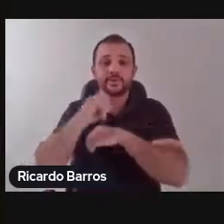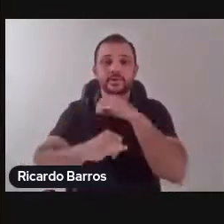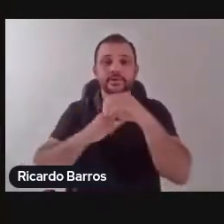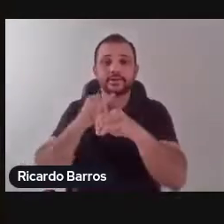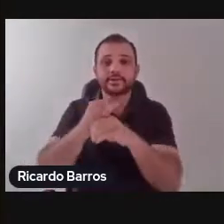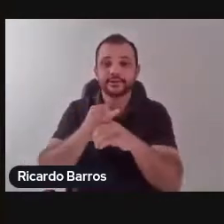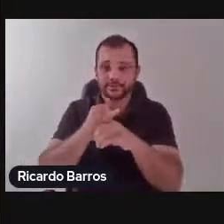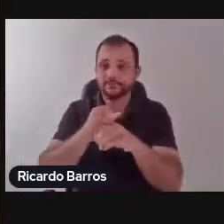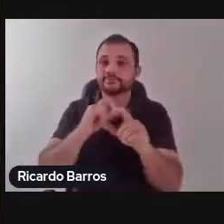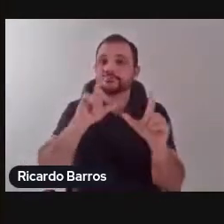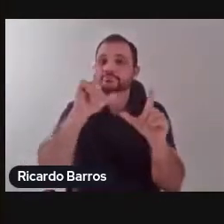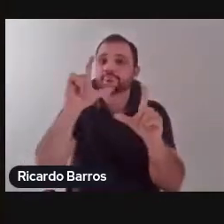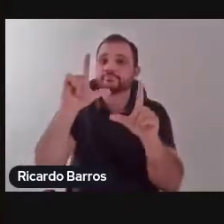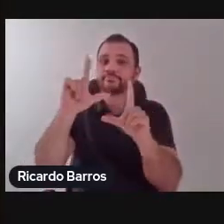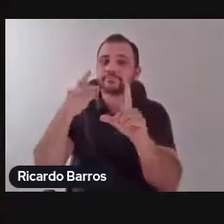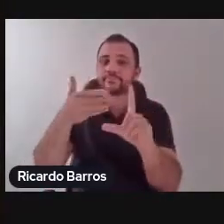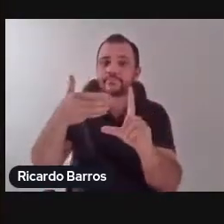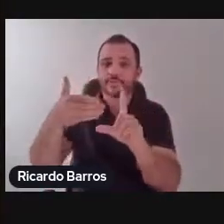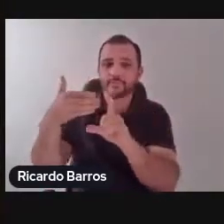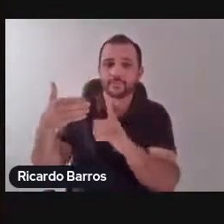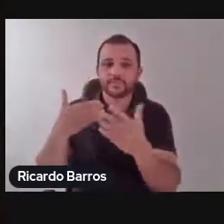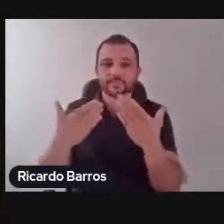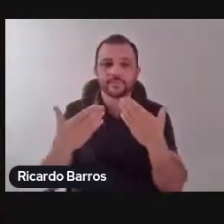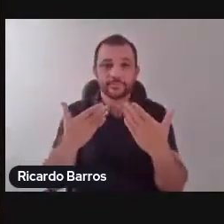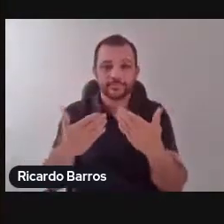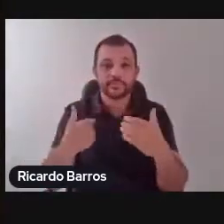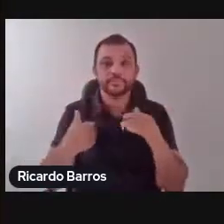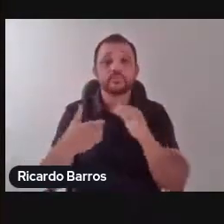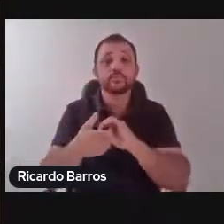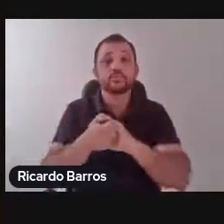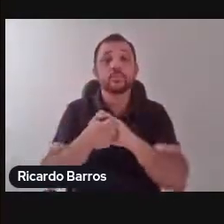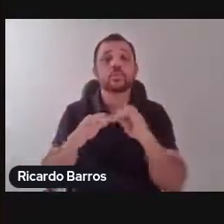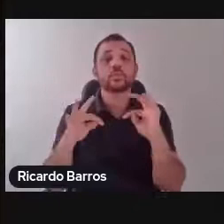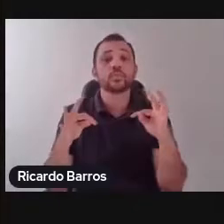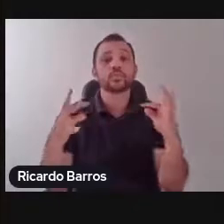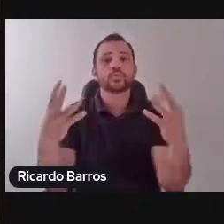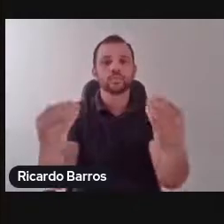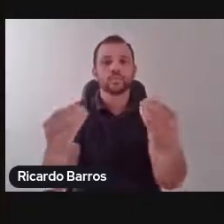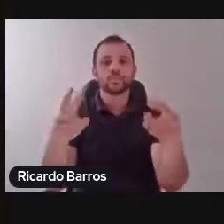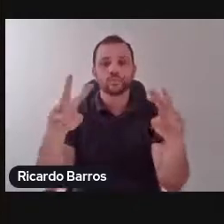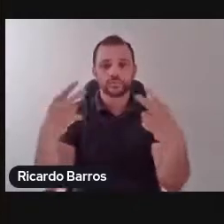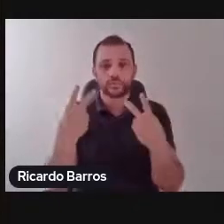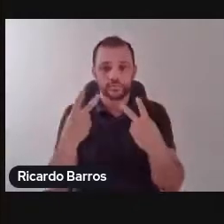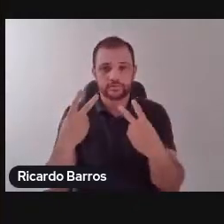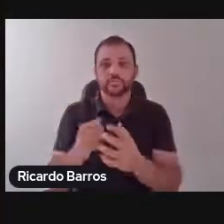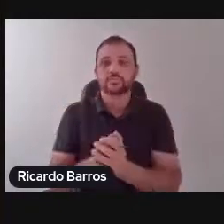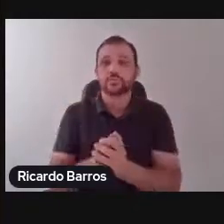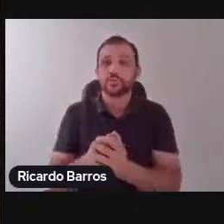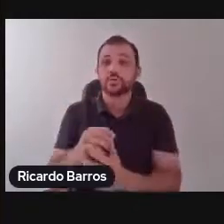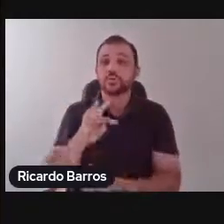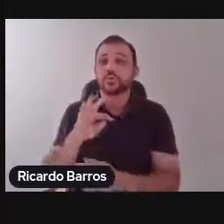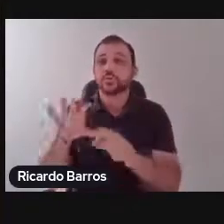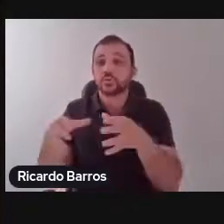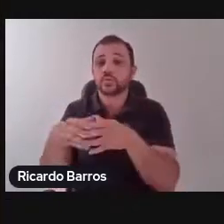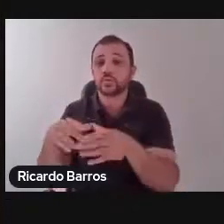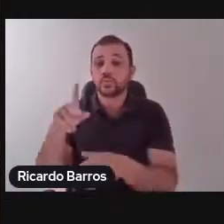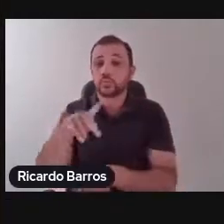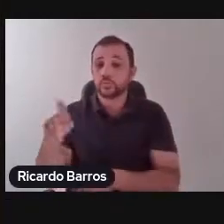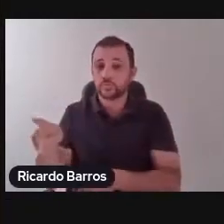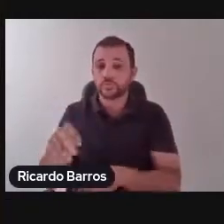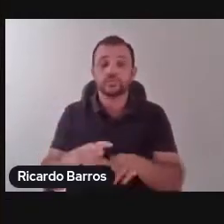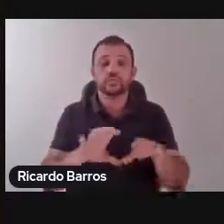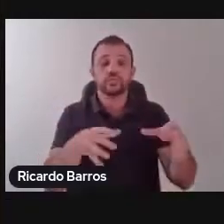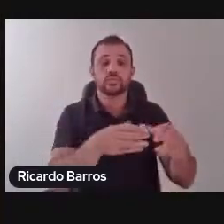docente, técnico-administrativo, alunos e alunas das diversas esferas da